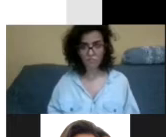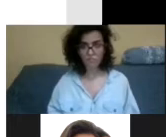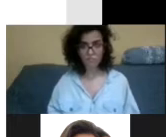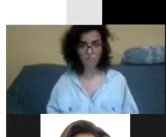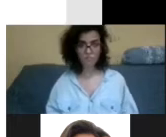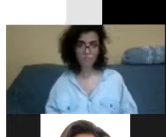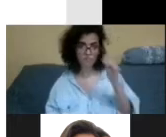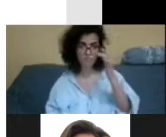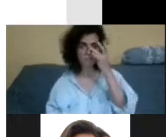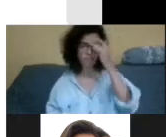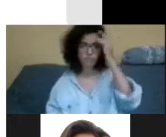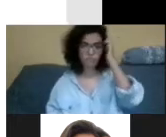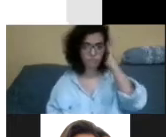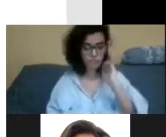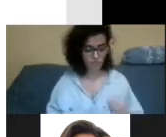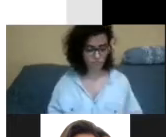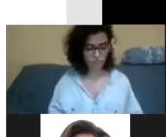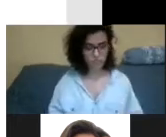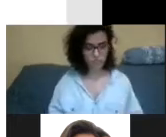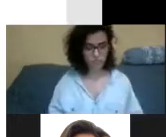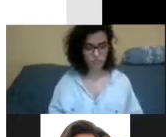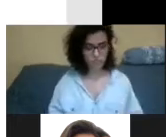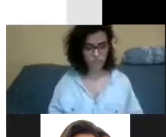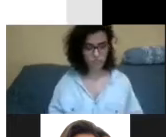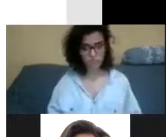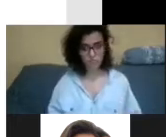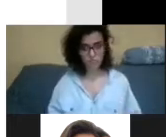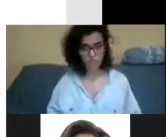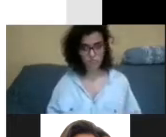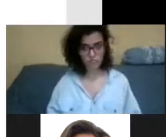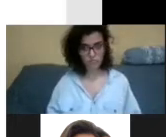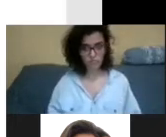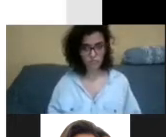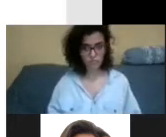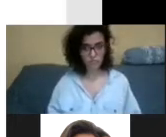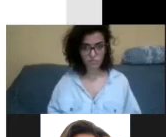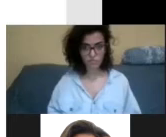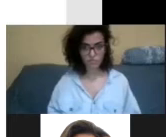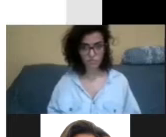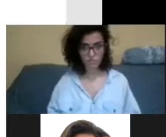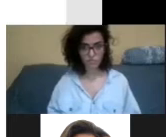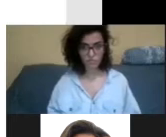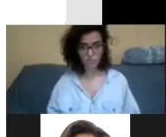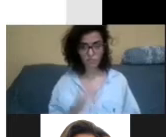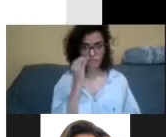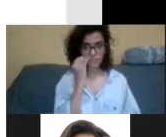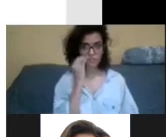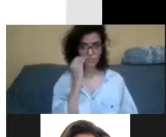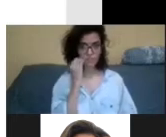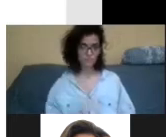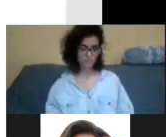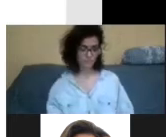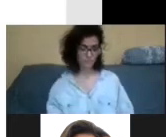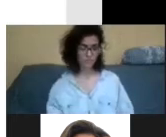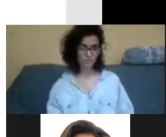organização, você sempre usa você e nós, né? Fica mais fácil de entender. De novo, por cada